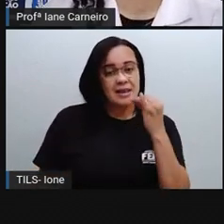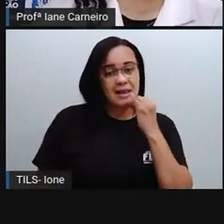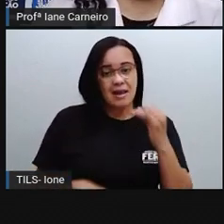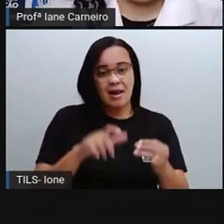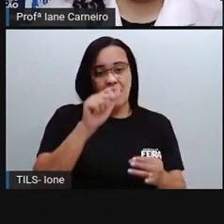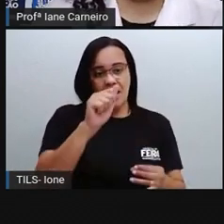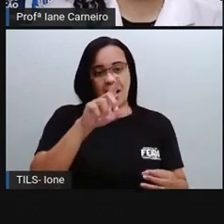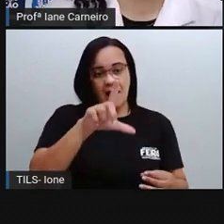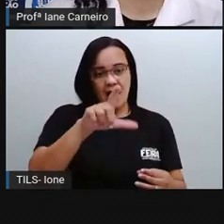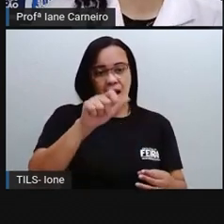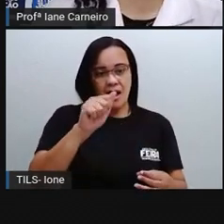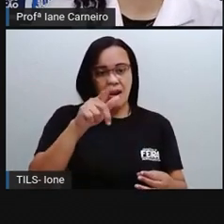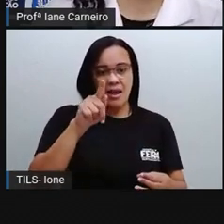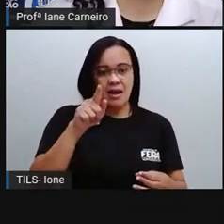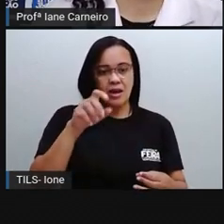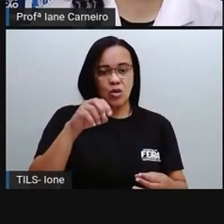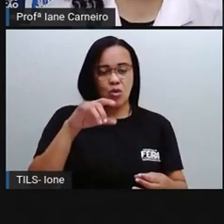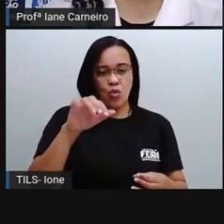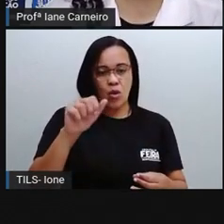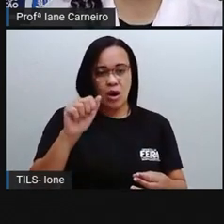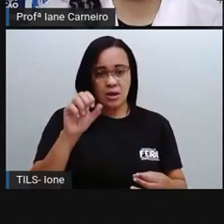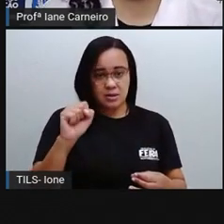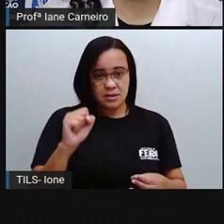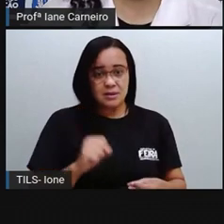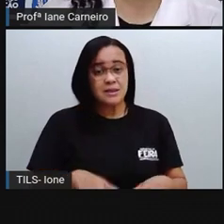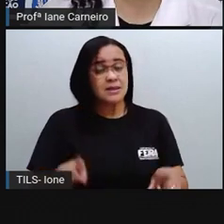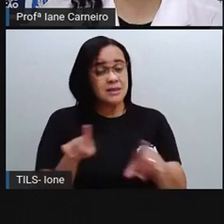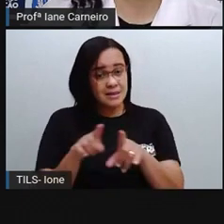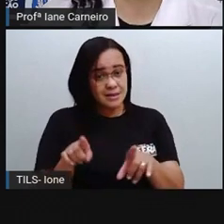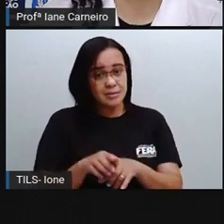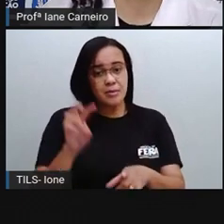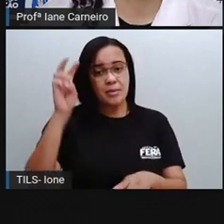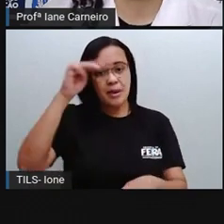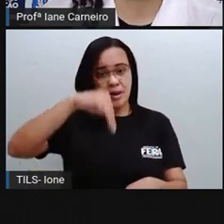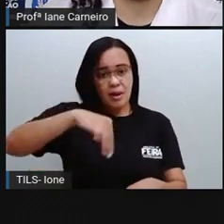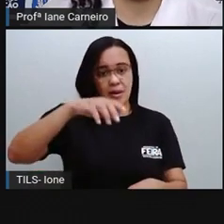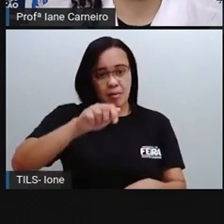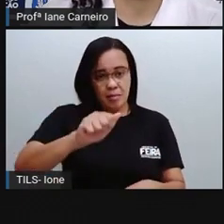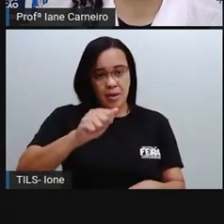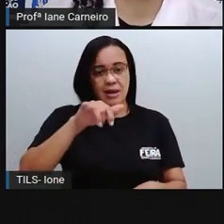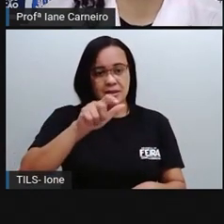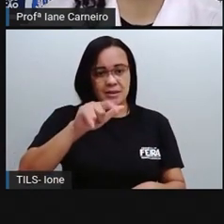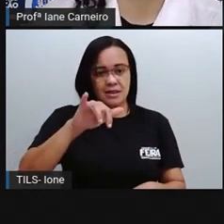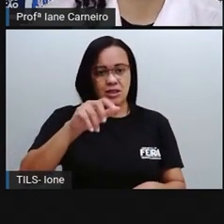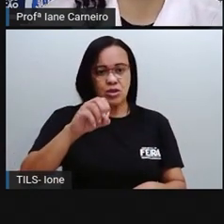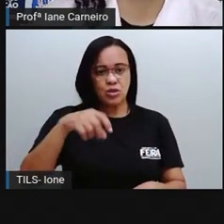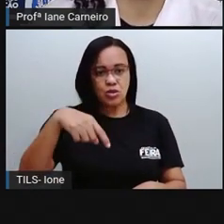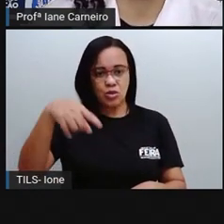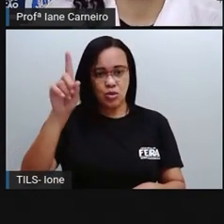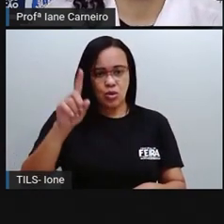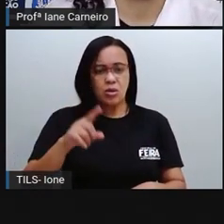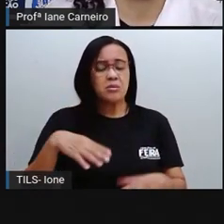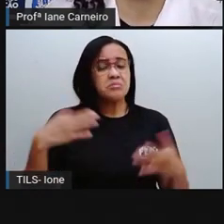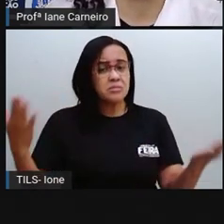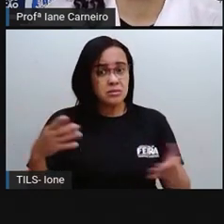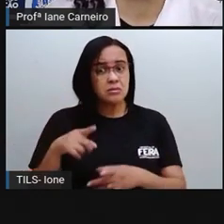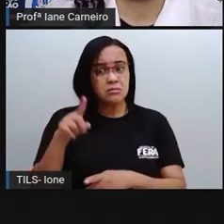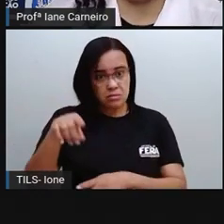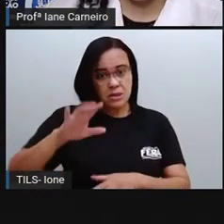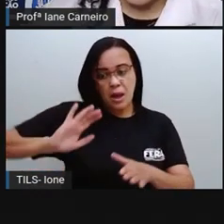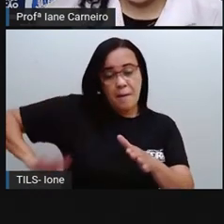O estado Alagoas, né? A capital Maceió. E aqui, ó, nós temos a praia, né? E aqui a bandeira, ó.